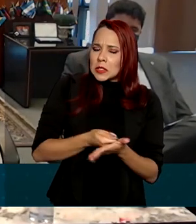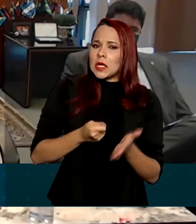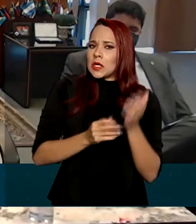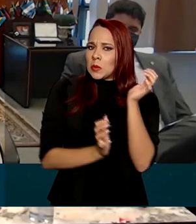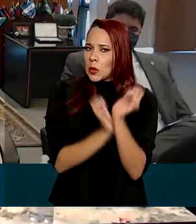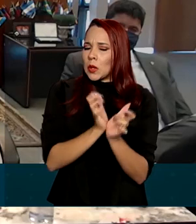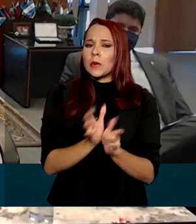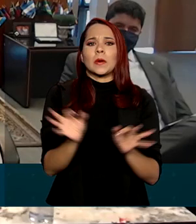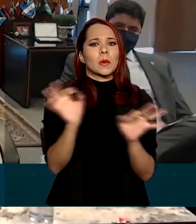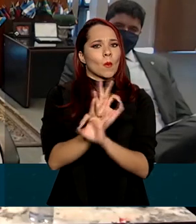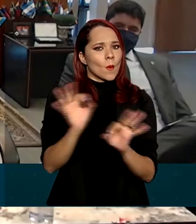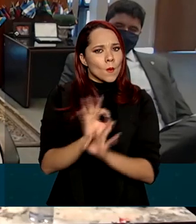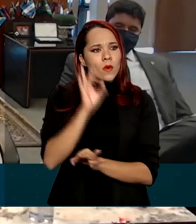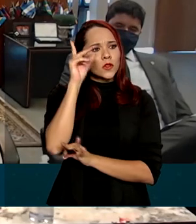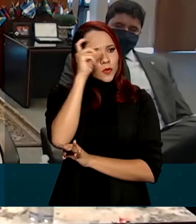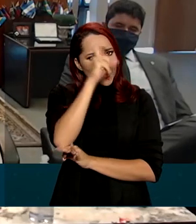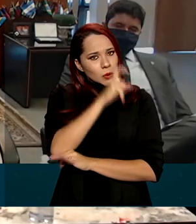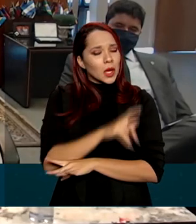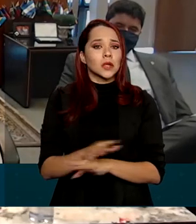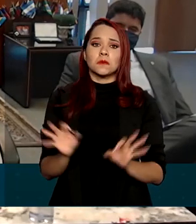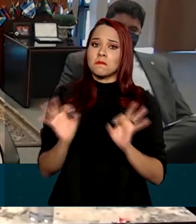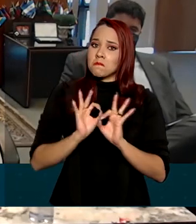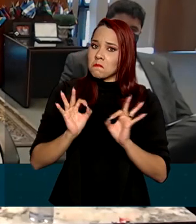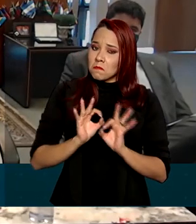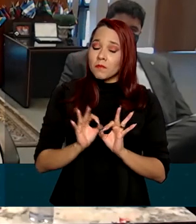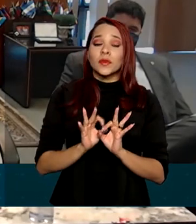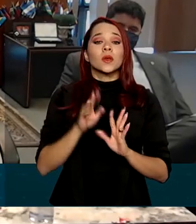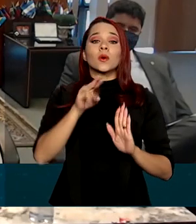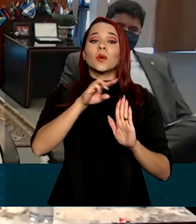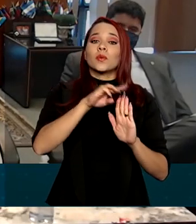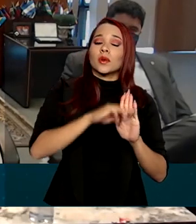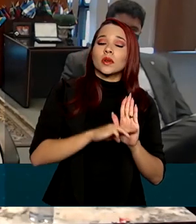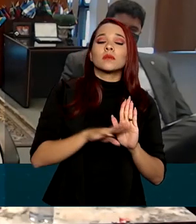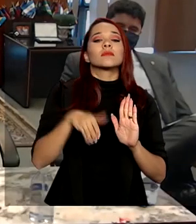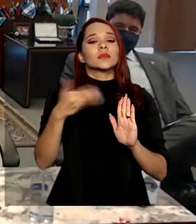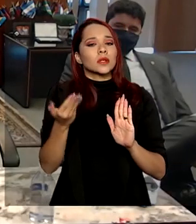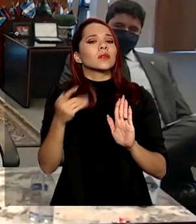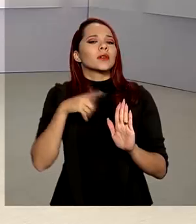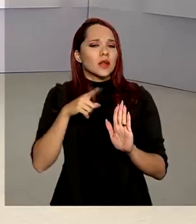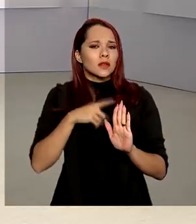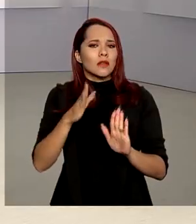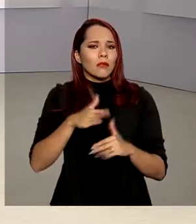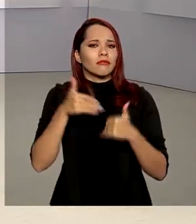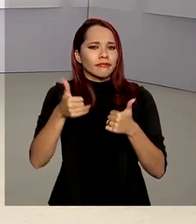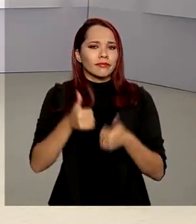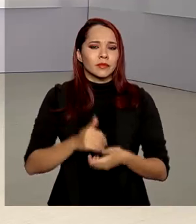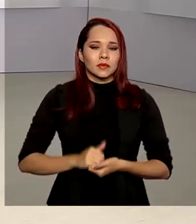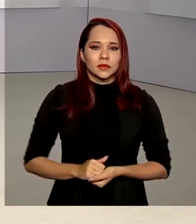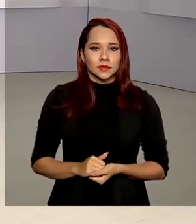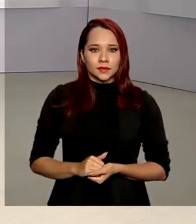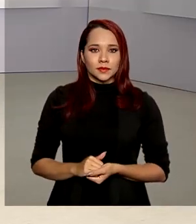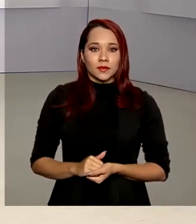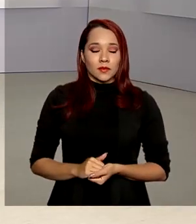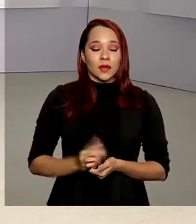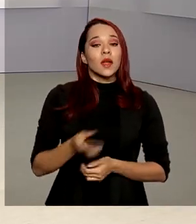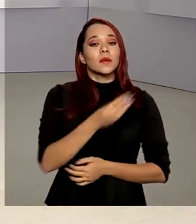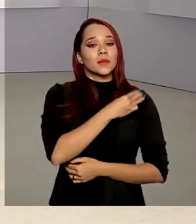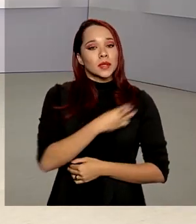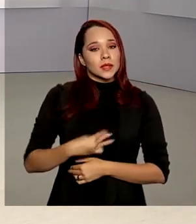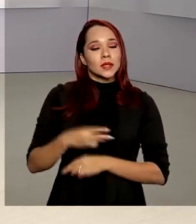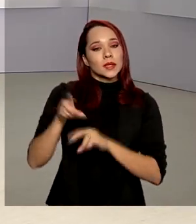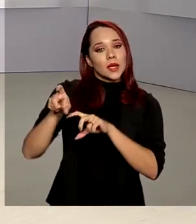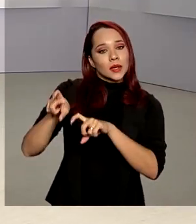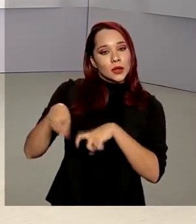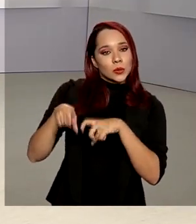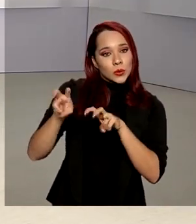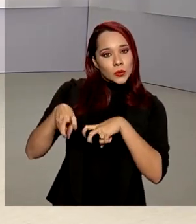sem maiores dificuldades. O programa, portanto, é exitoso. A ministra da Agricultura,